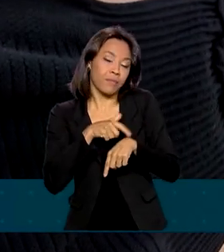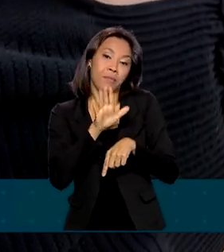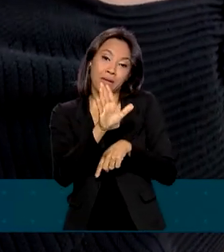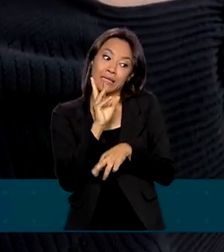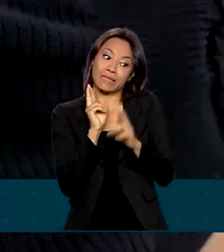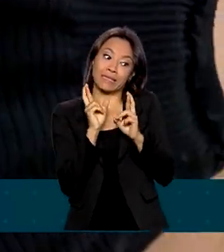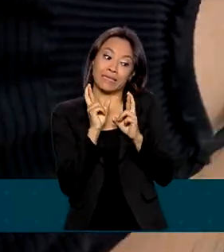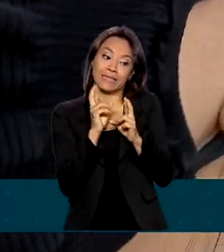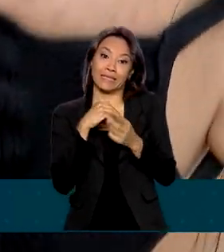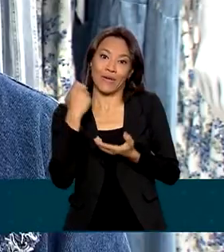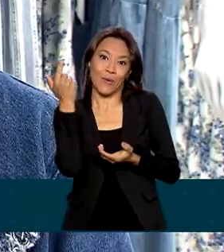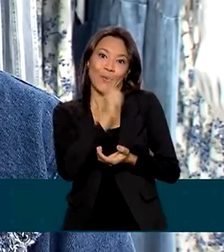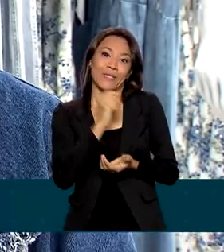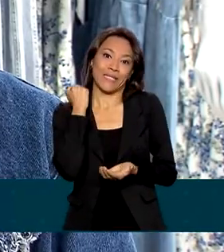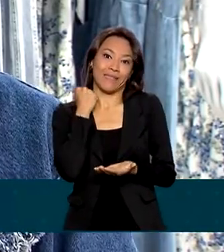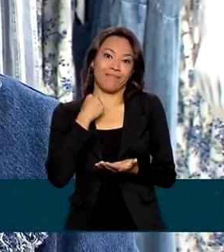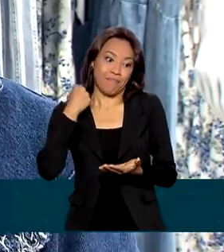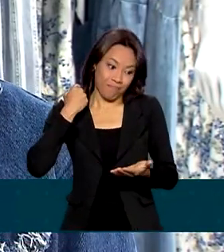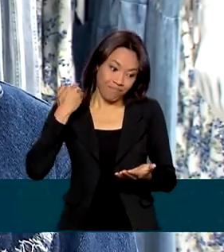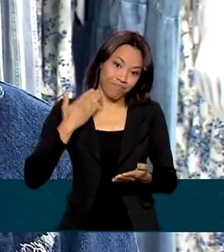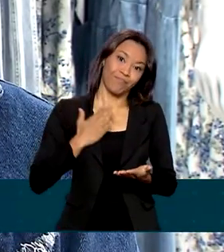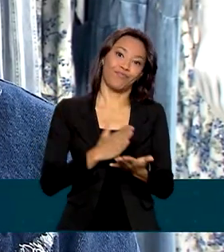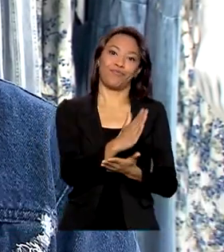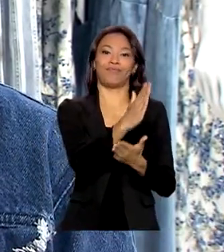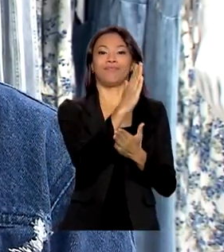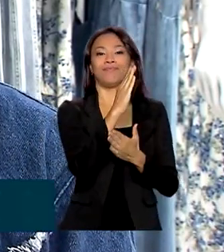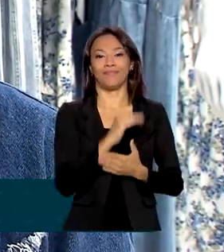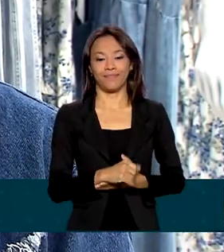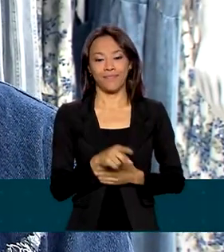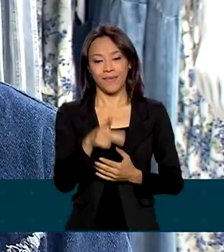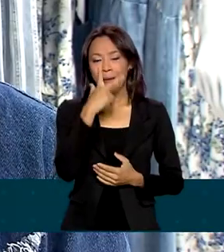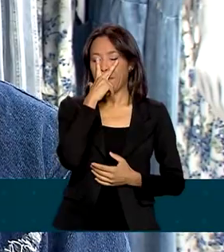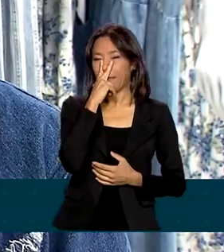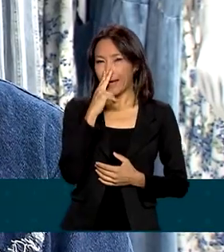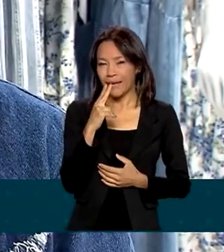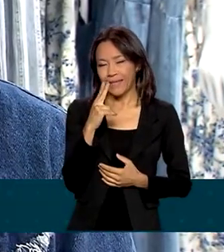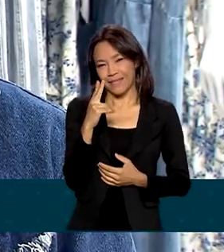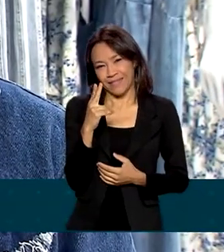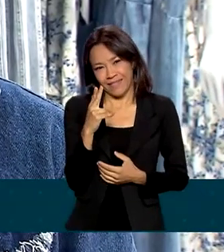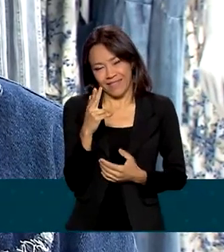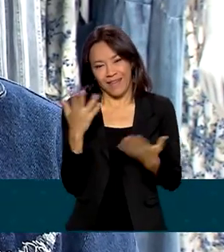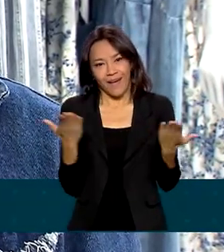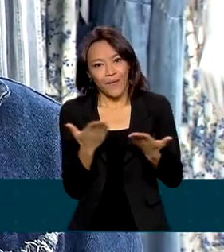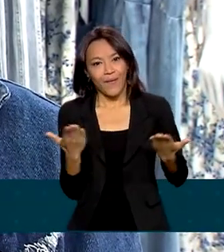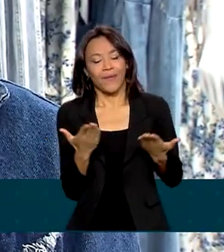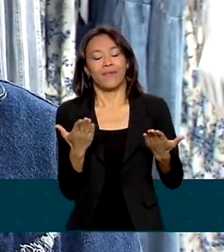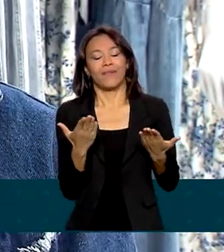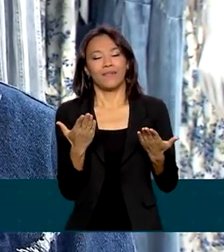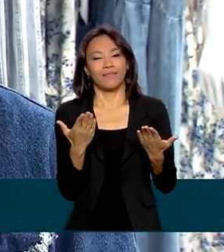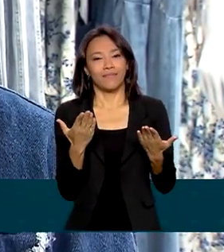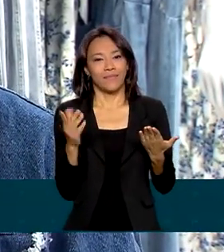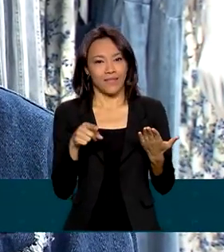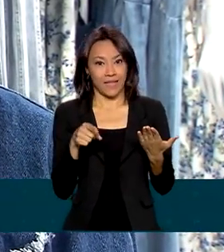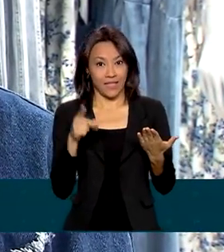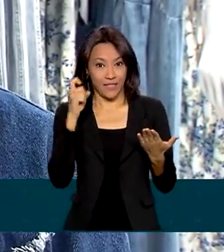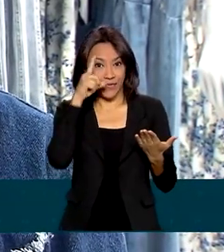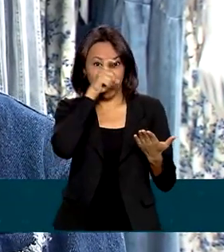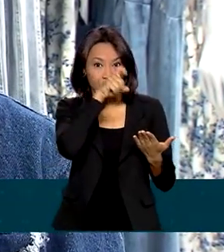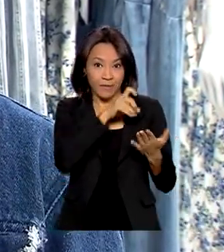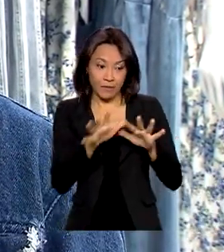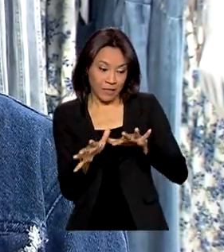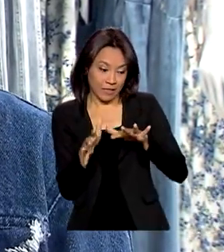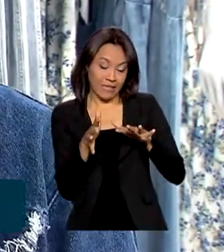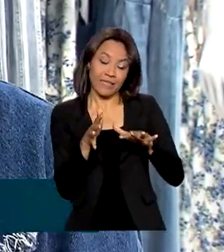espera ser efetivada. Parece que as coisas estão andando, né? Parece que agora, depois dessa fase difícil, está